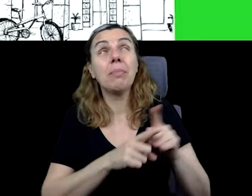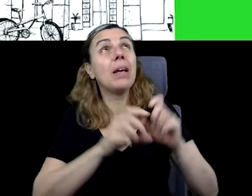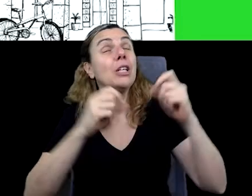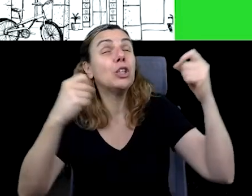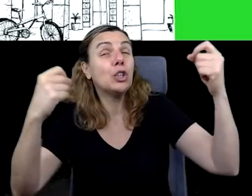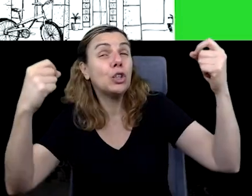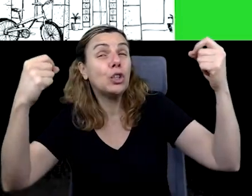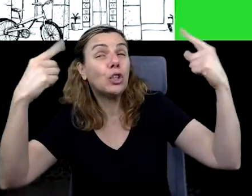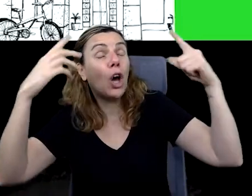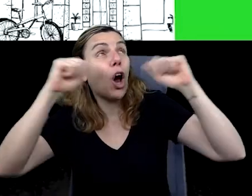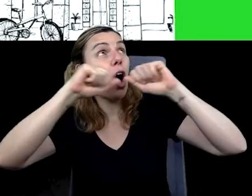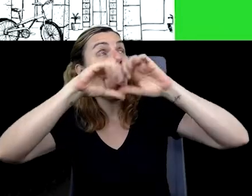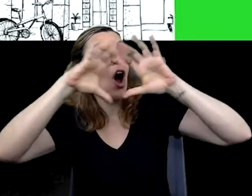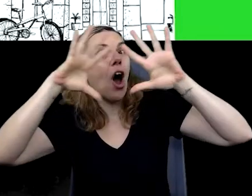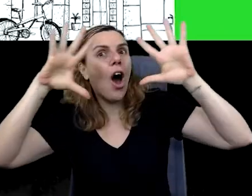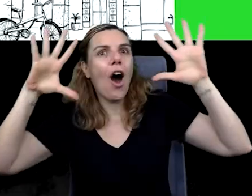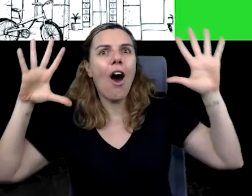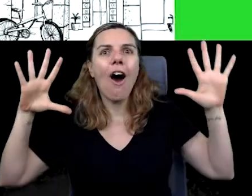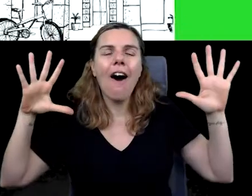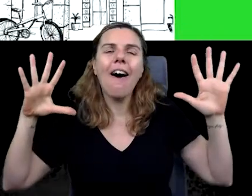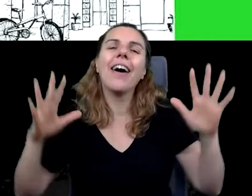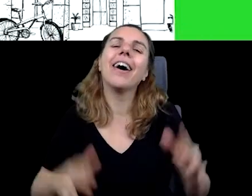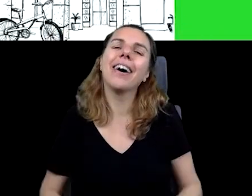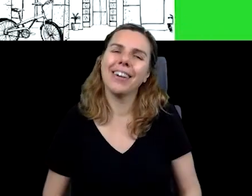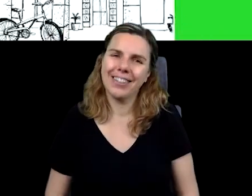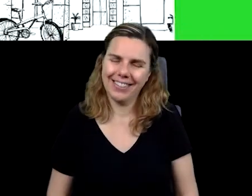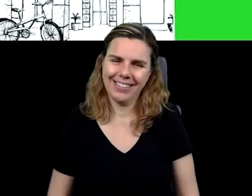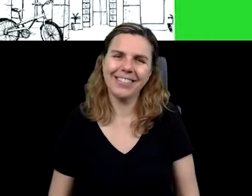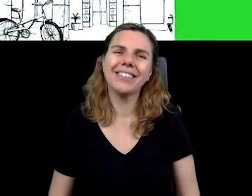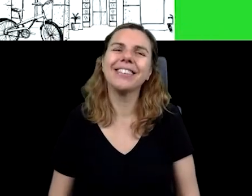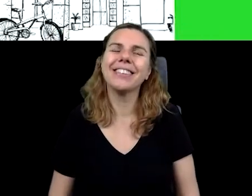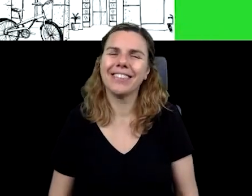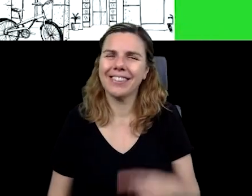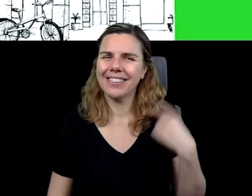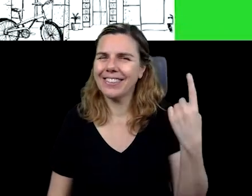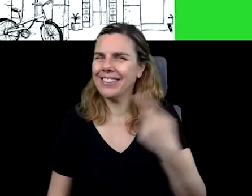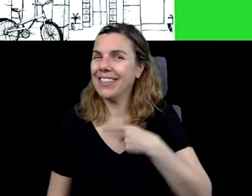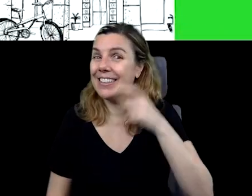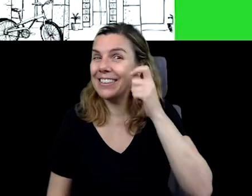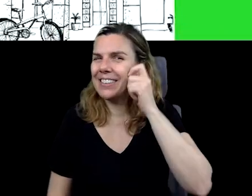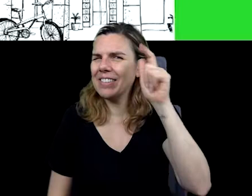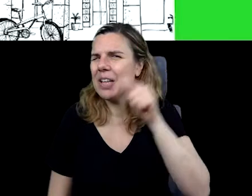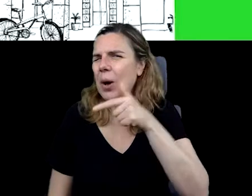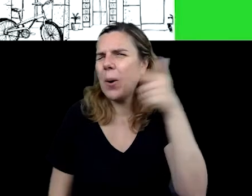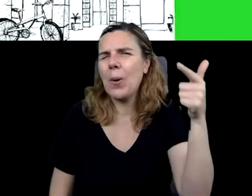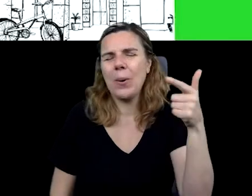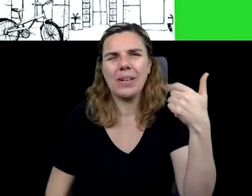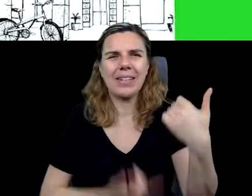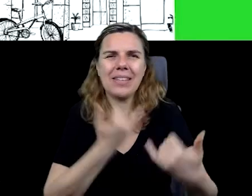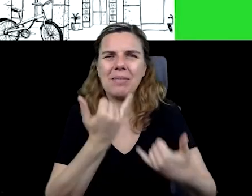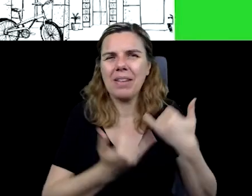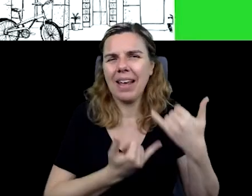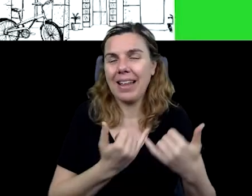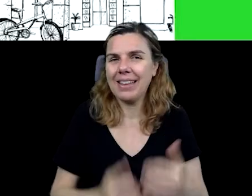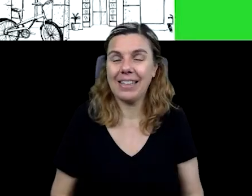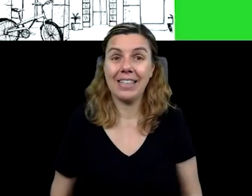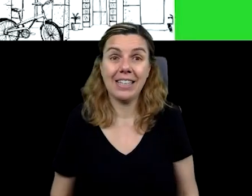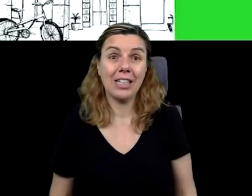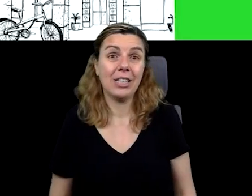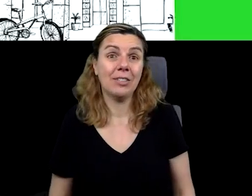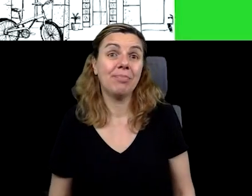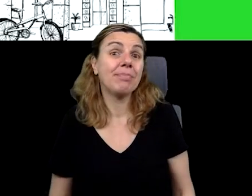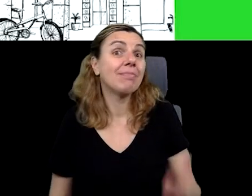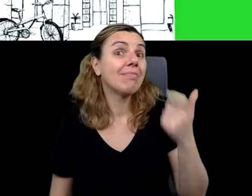clarinho e o sol aparecesse, a gente inventava outras coisas. A gurizada